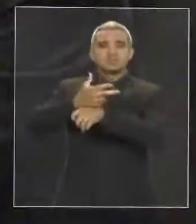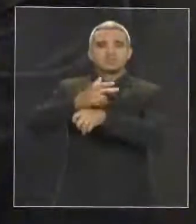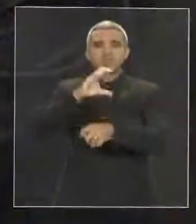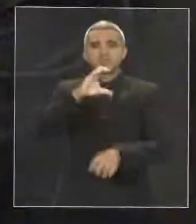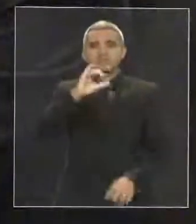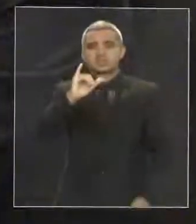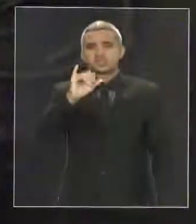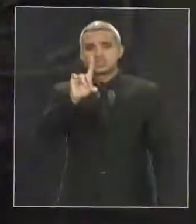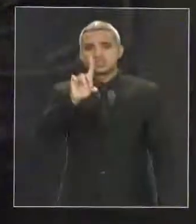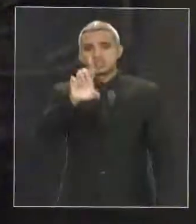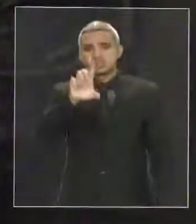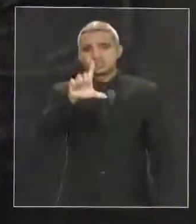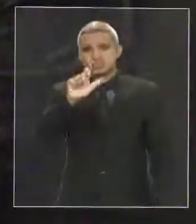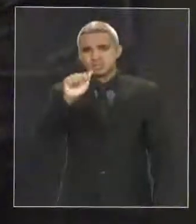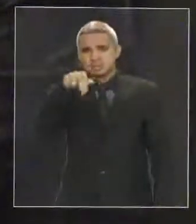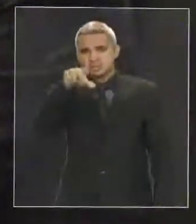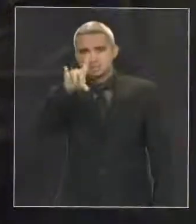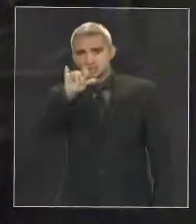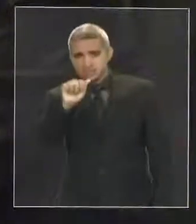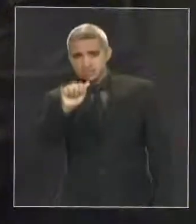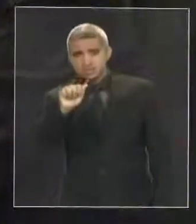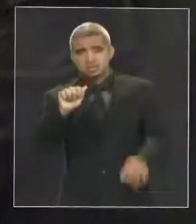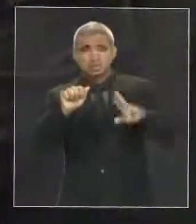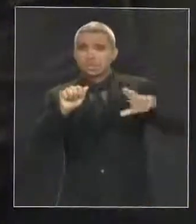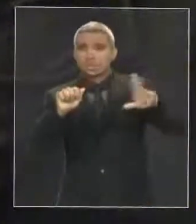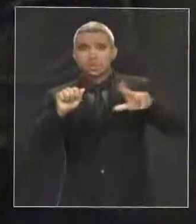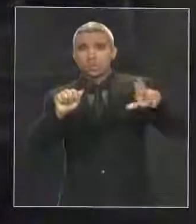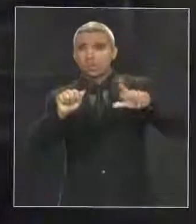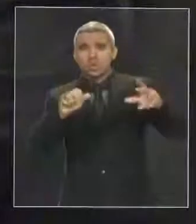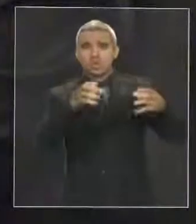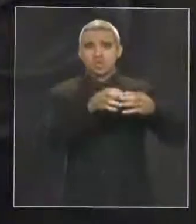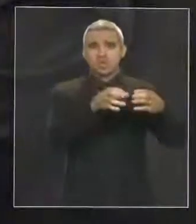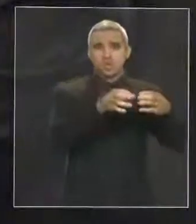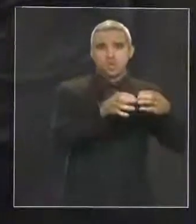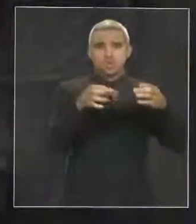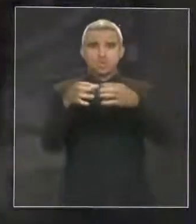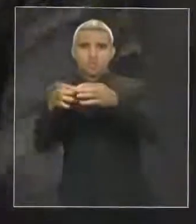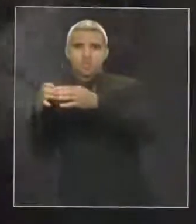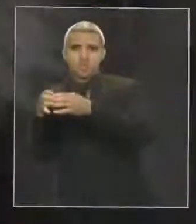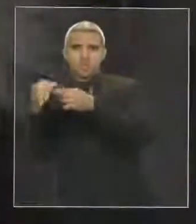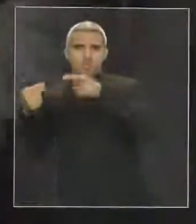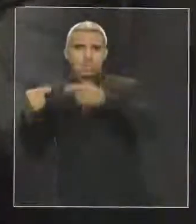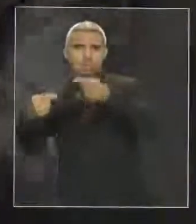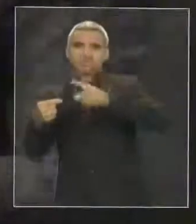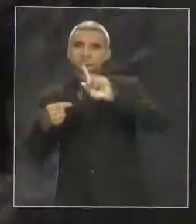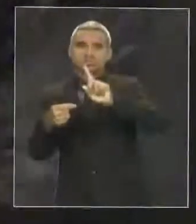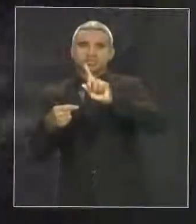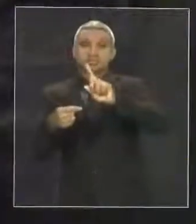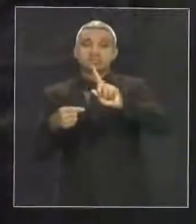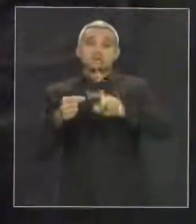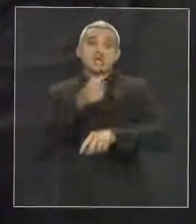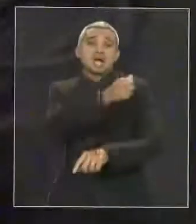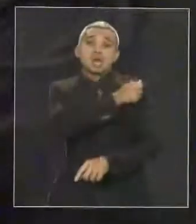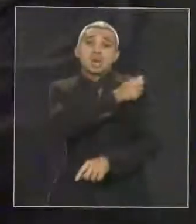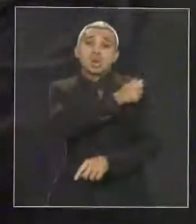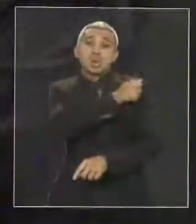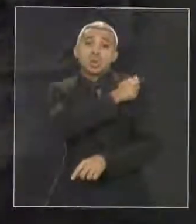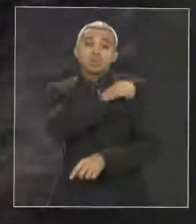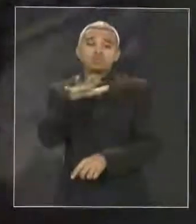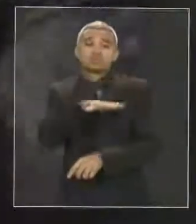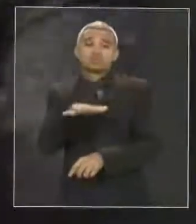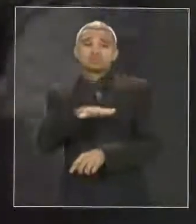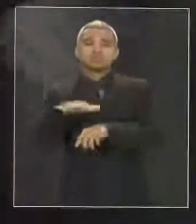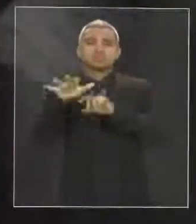não foi ninguém, não foi uma manifestação provocada por Partido A, Partido B, os alunos foram às ruas do município de Cidelândia,